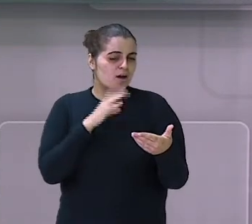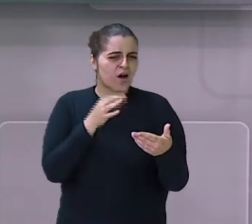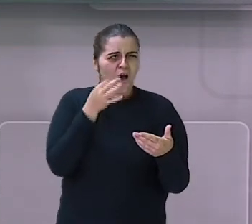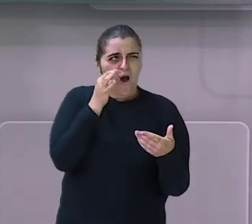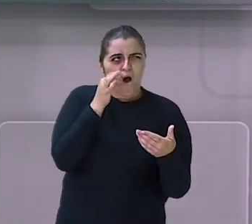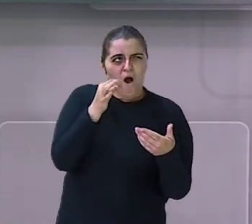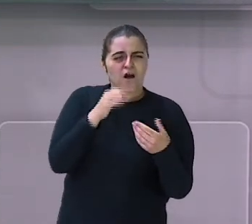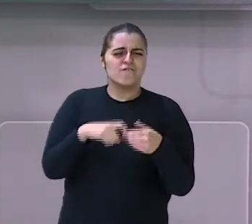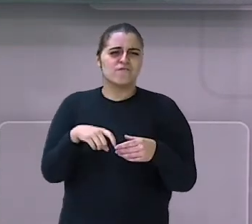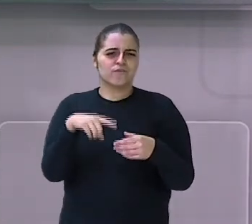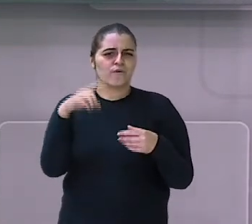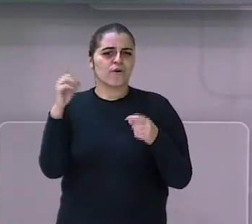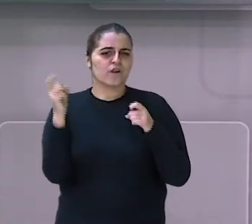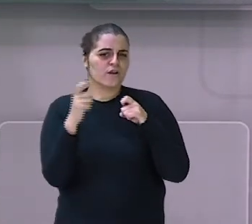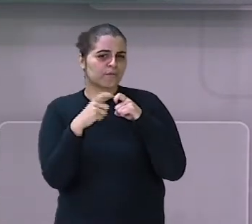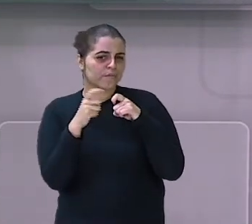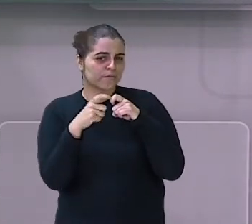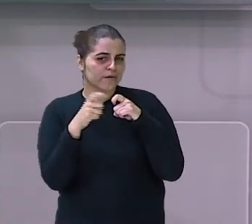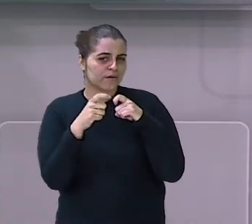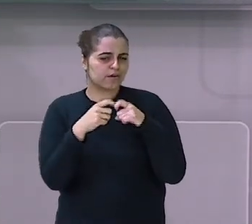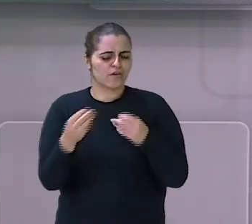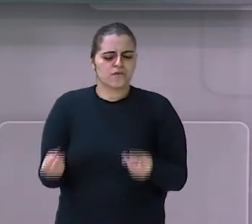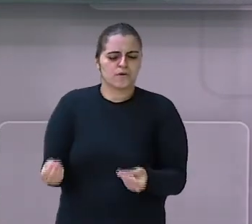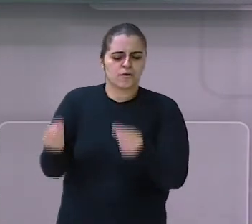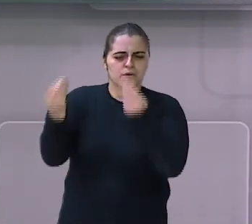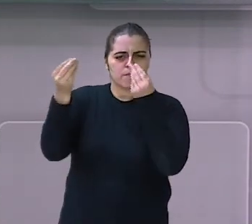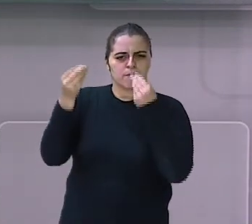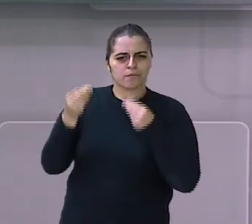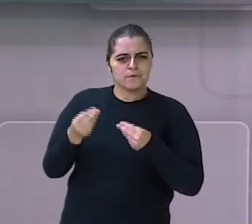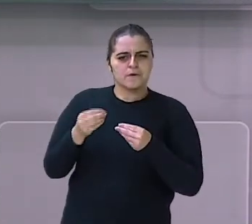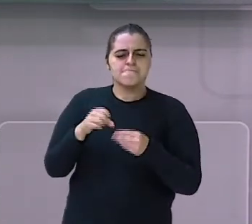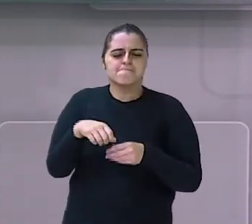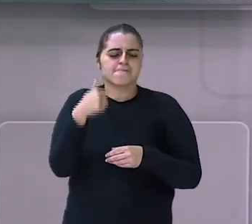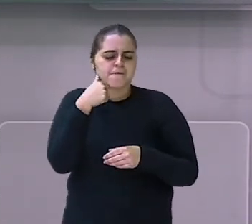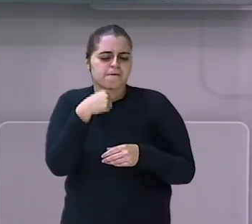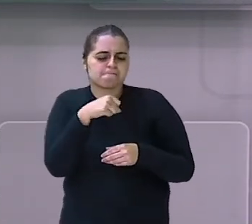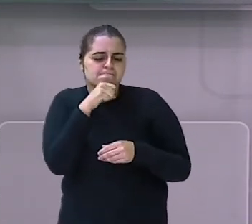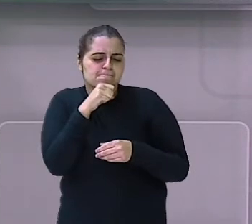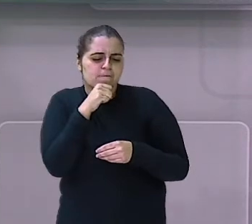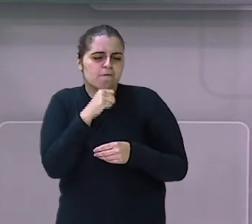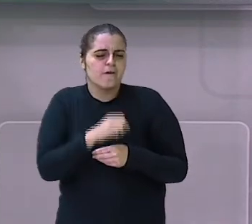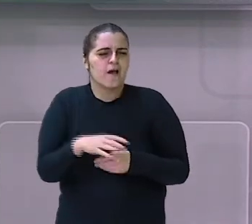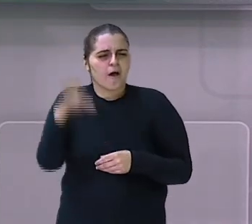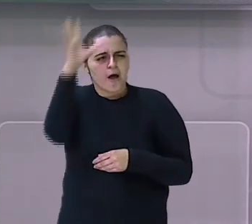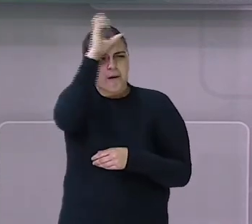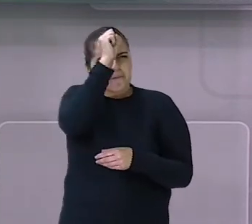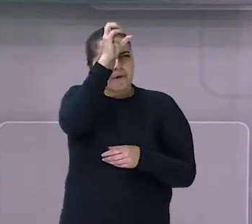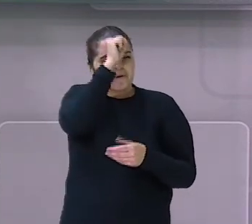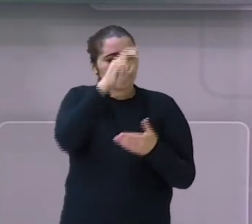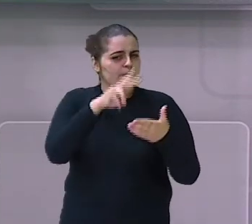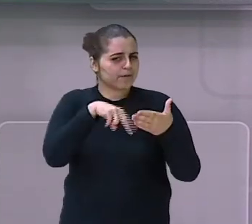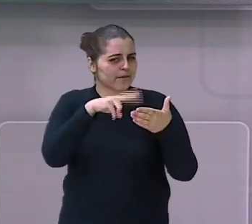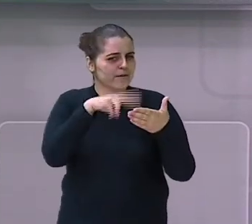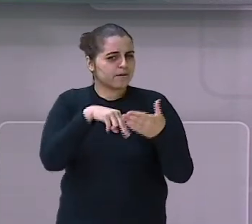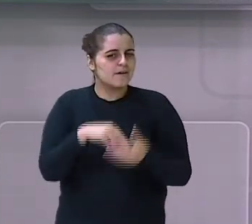que foi ao médico, que ganhou um presente da avó, que aprendeu a ler, não é assim? O